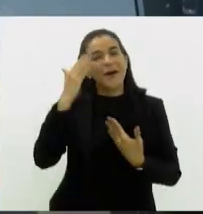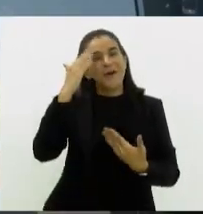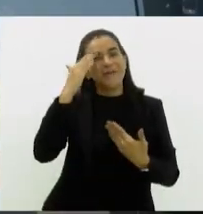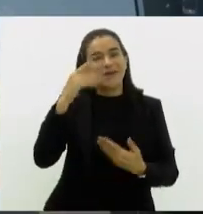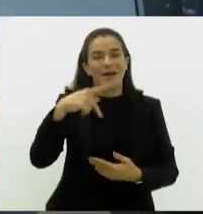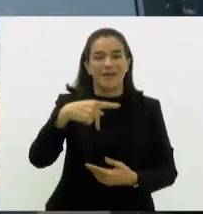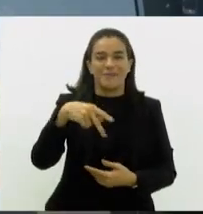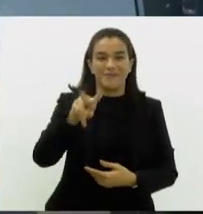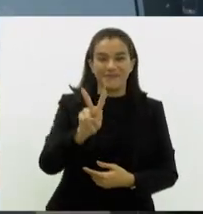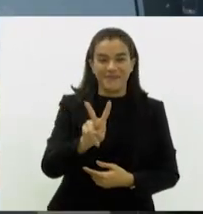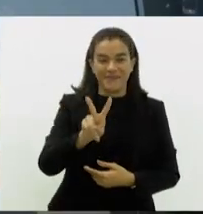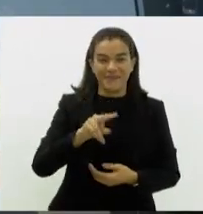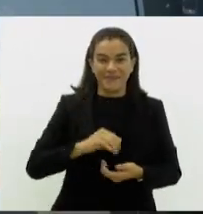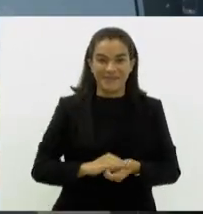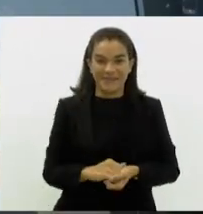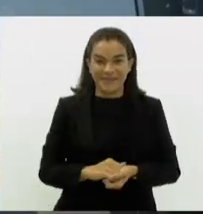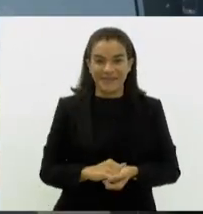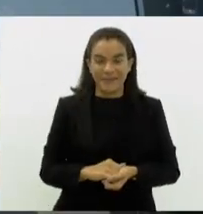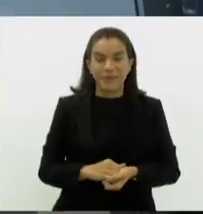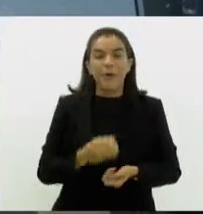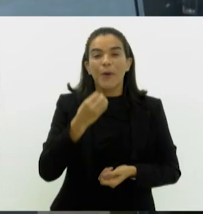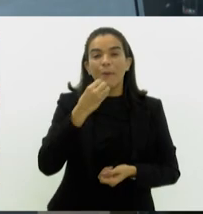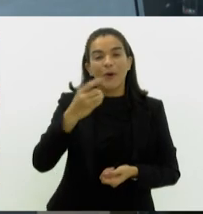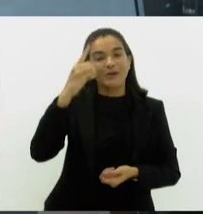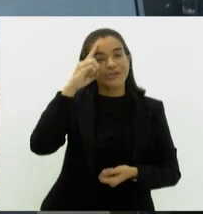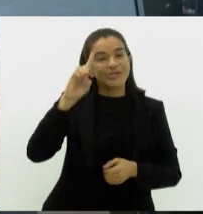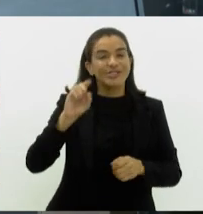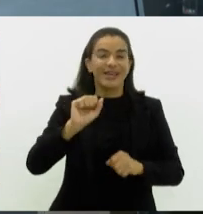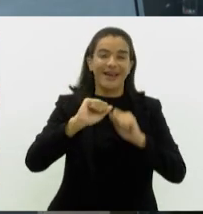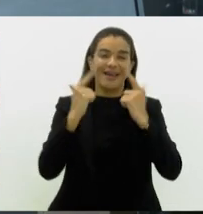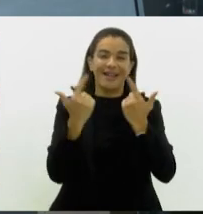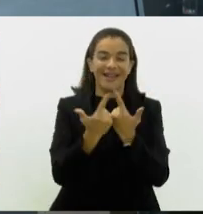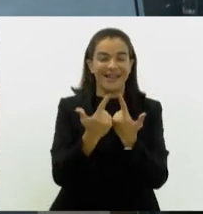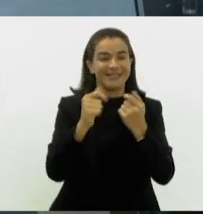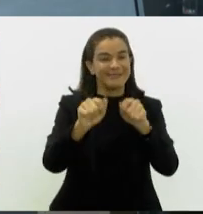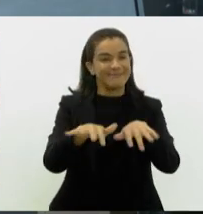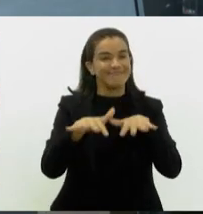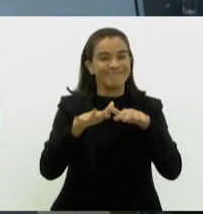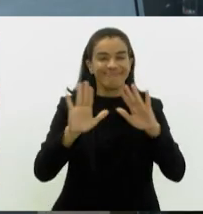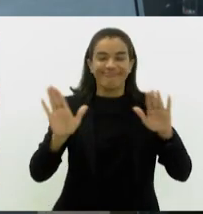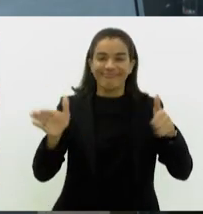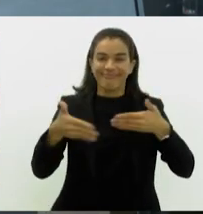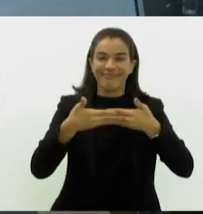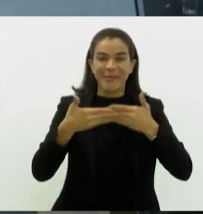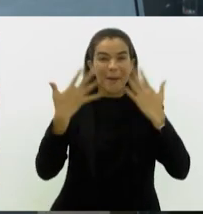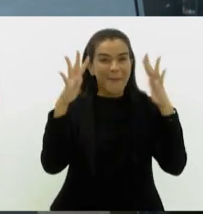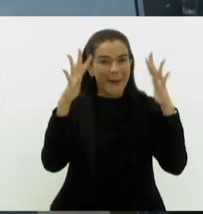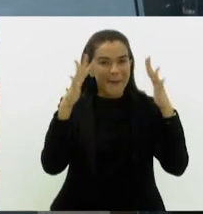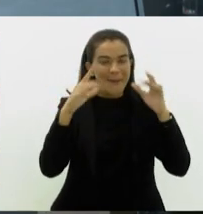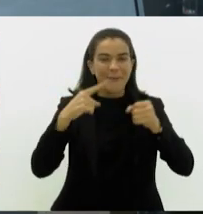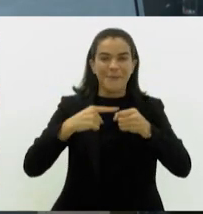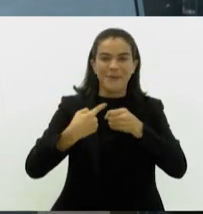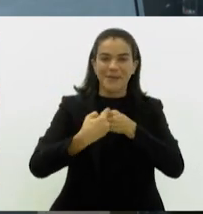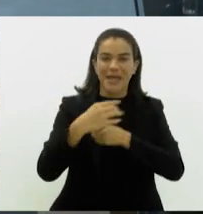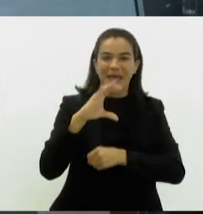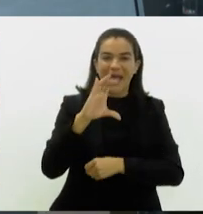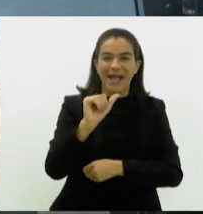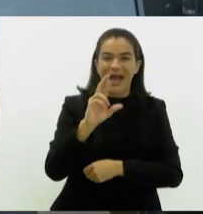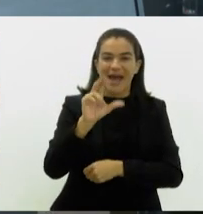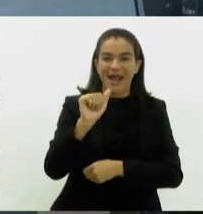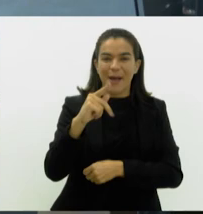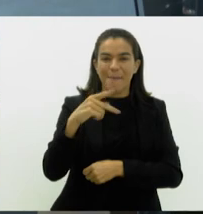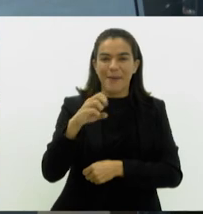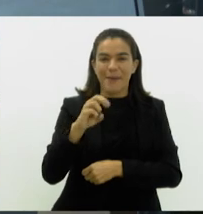PV. Um bom dia para você. O Bom Dia Alerge termina aqui, parabenizando o município de Carapê Bus, que até 1995